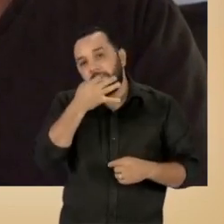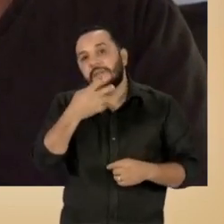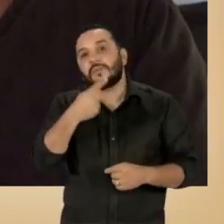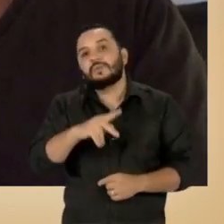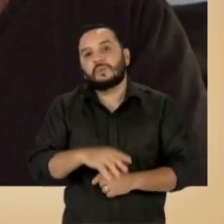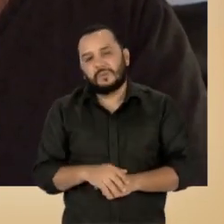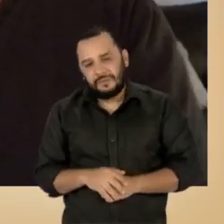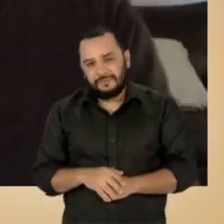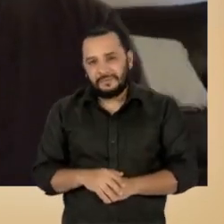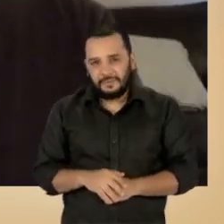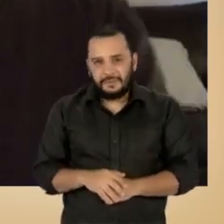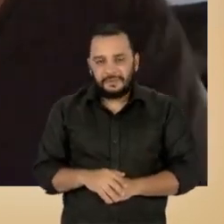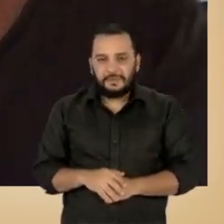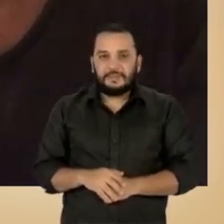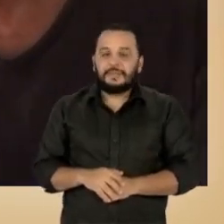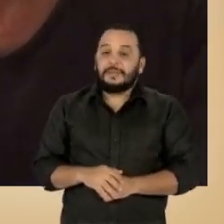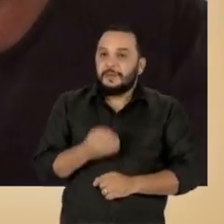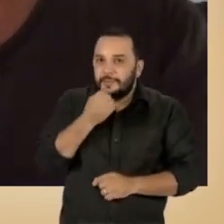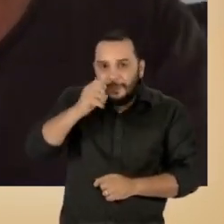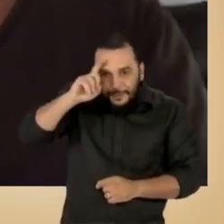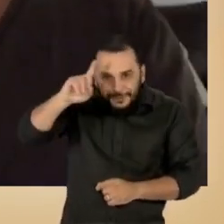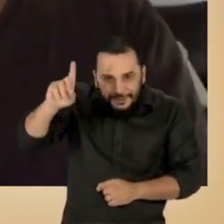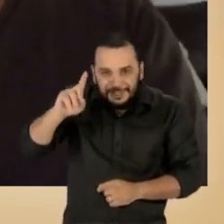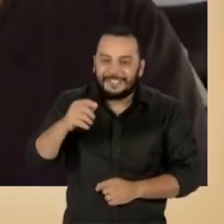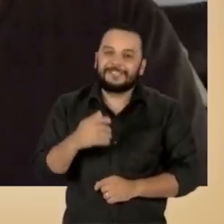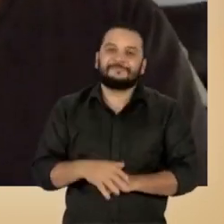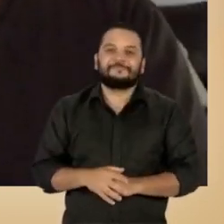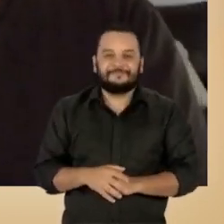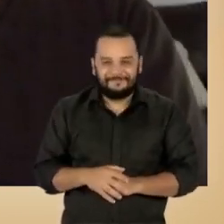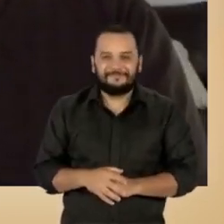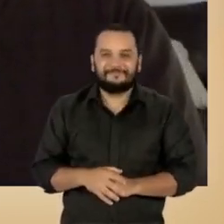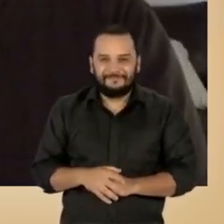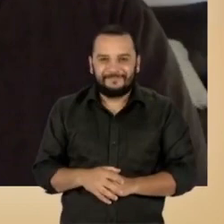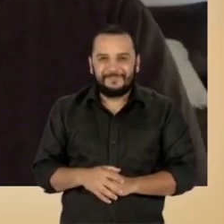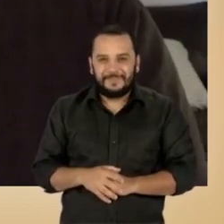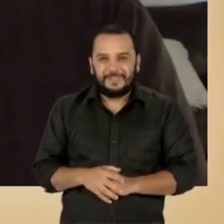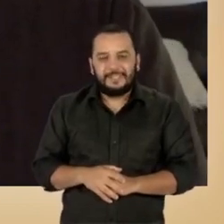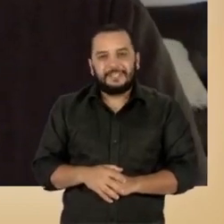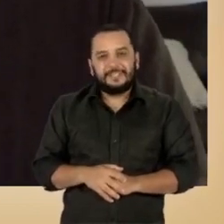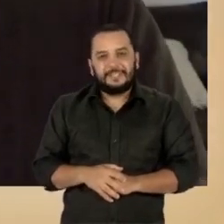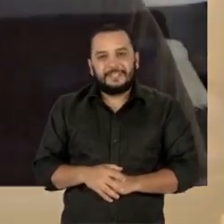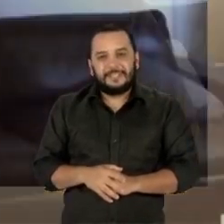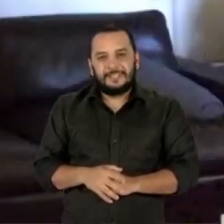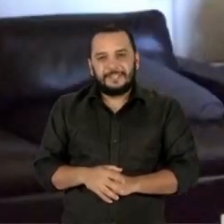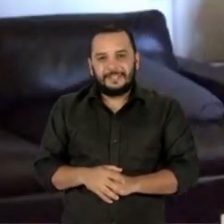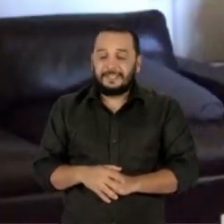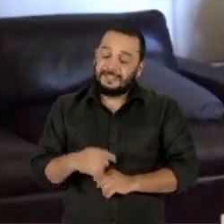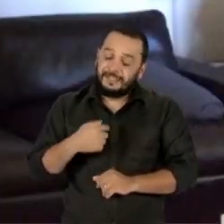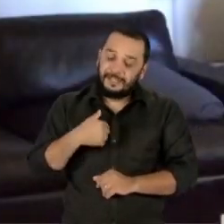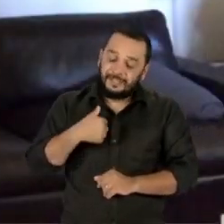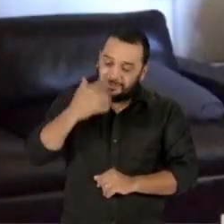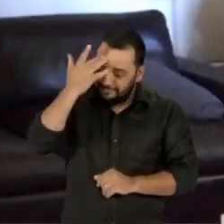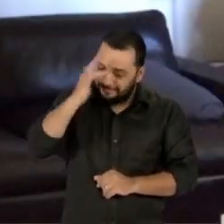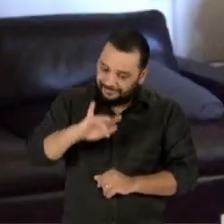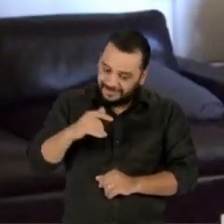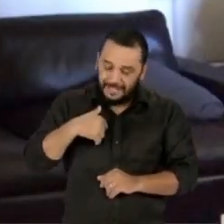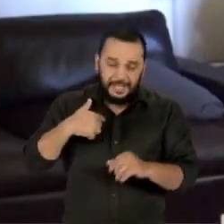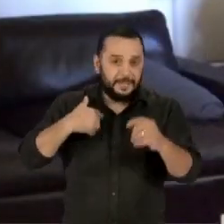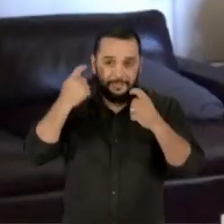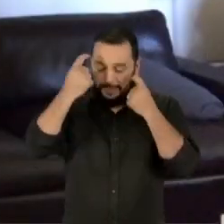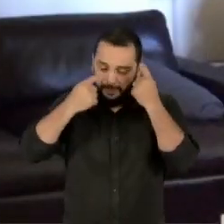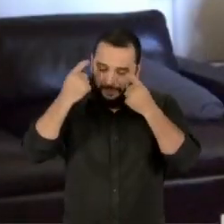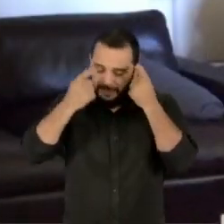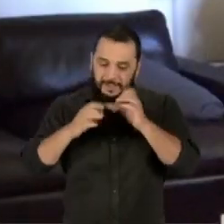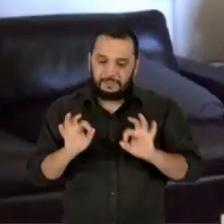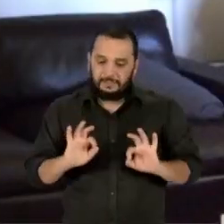Bom dia, é bom dia, é dia de manhã ainda. Bom dia, Joice. Eu não sei se chega de preocupante. A